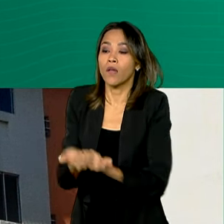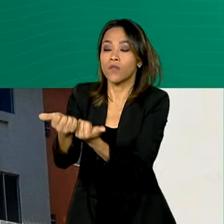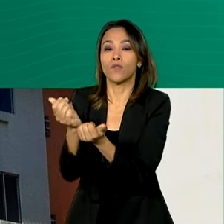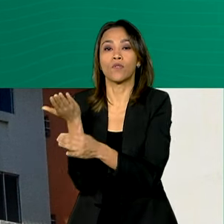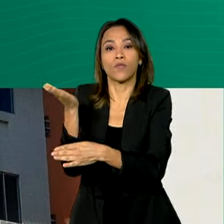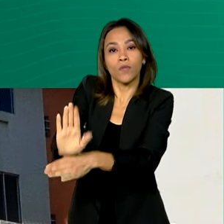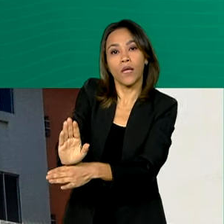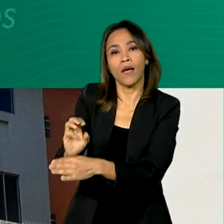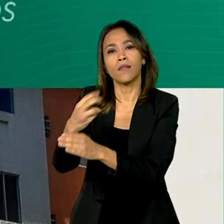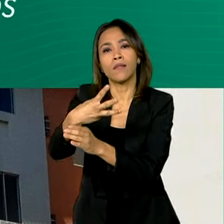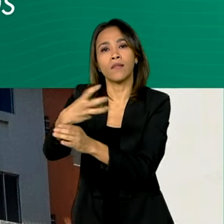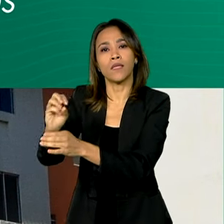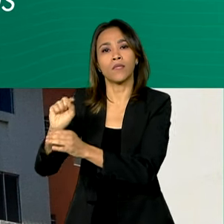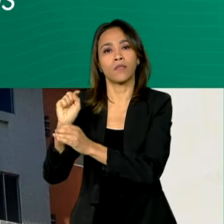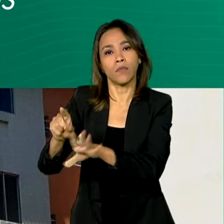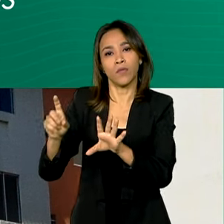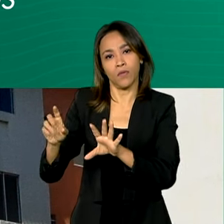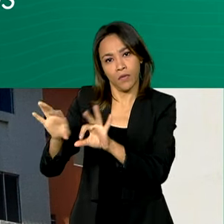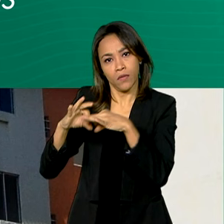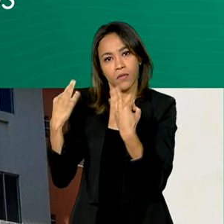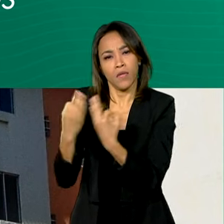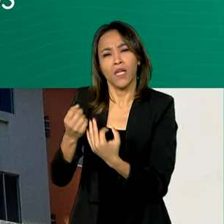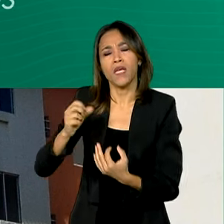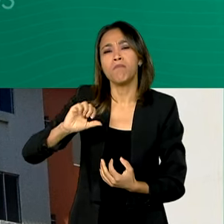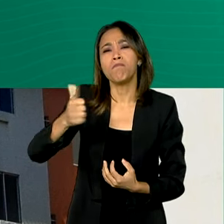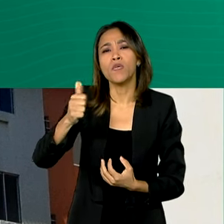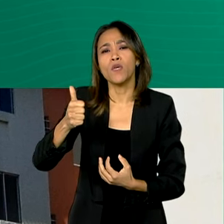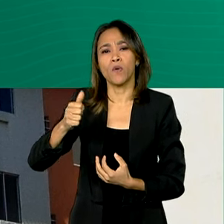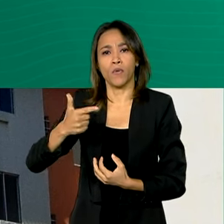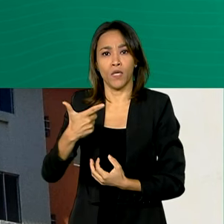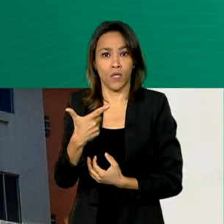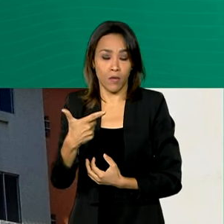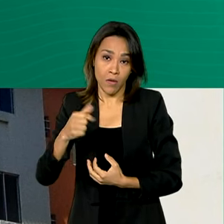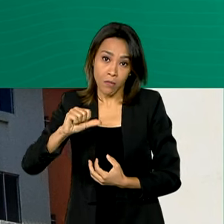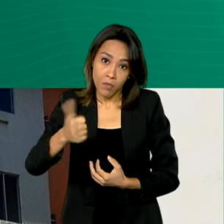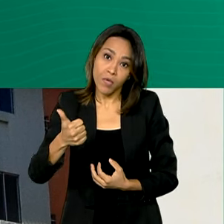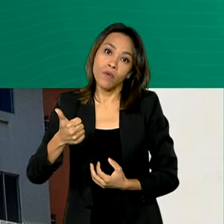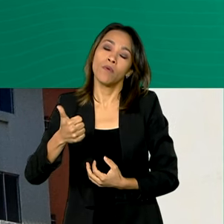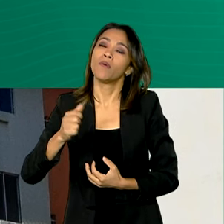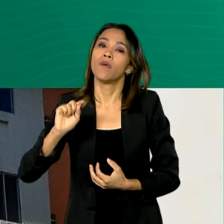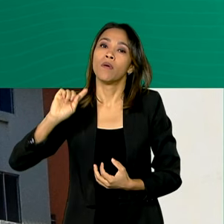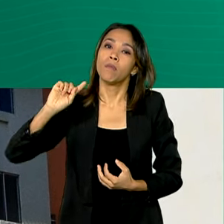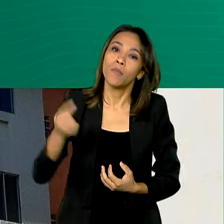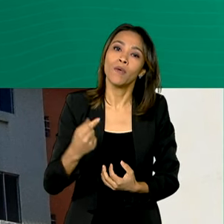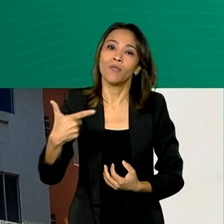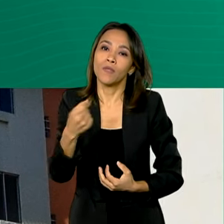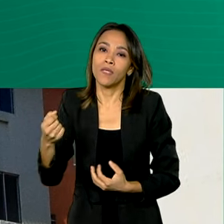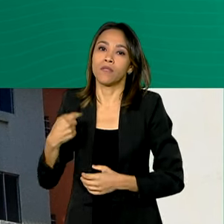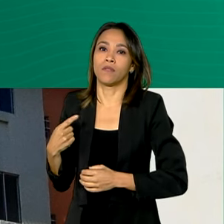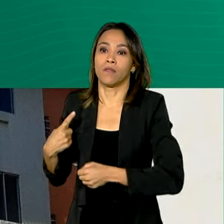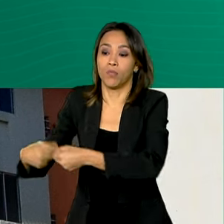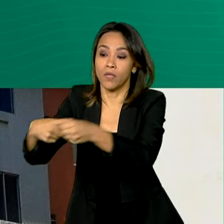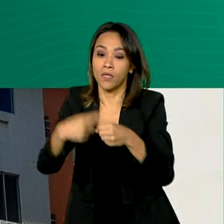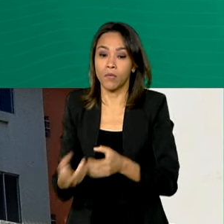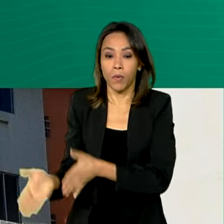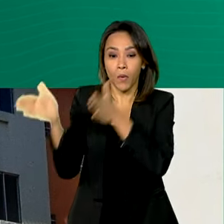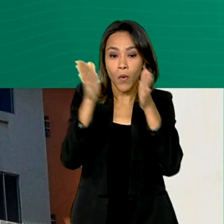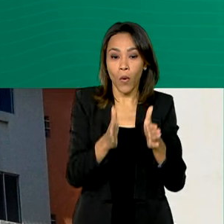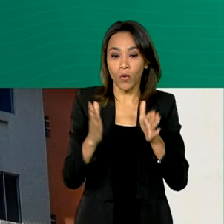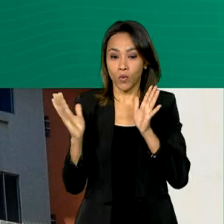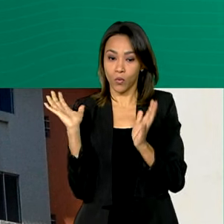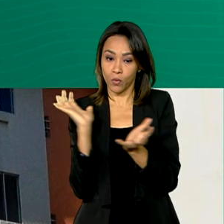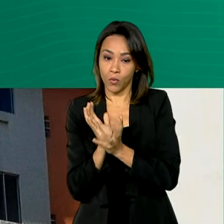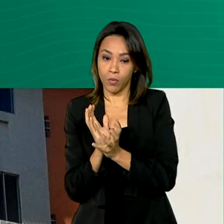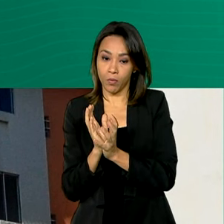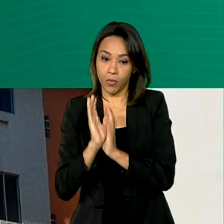mil pessoas em 1.200 municípios. O público-alvo são os beneficiários da faixa Rural 1, com renda